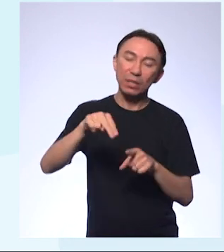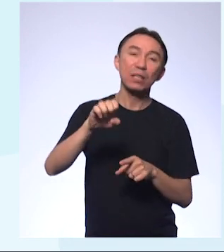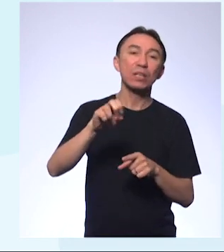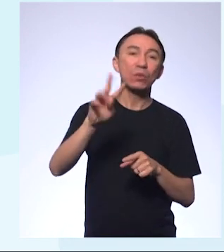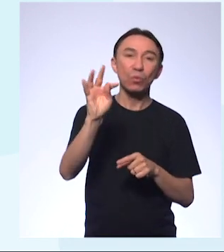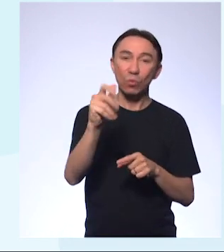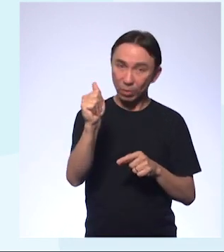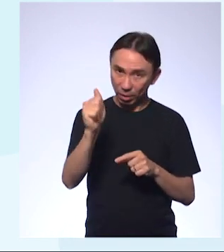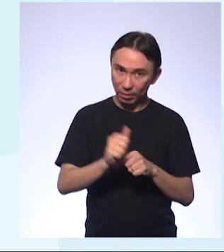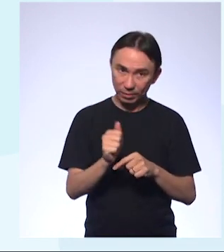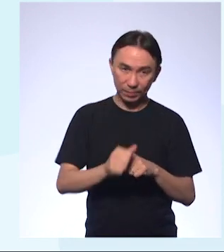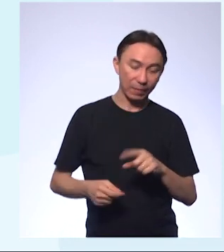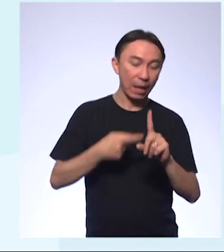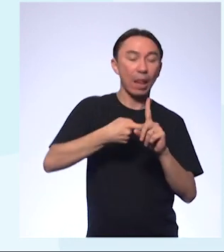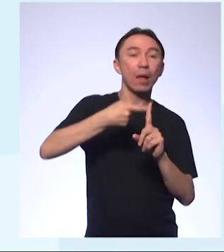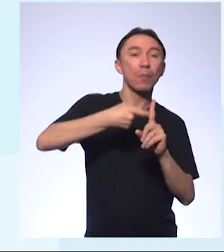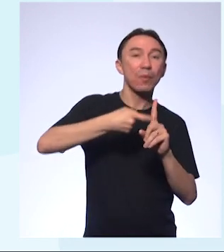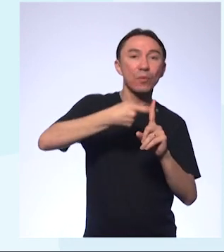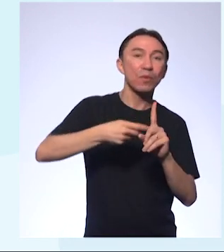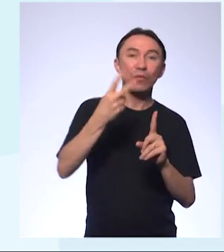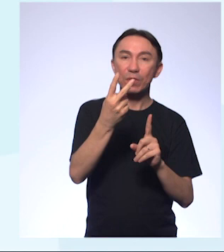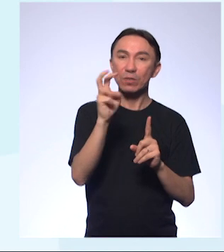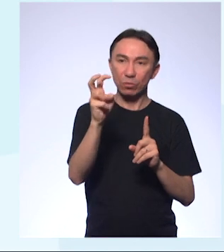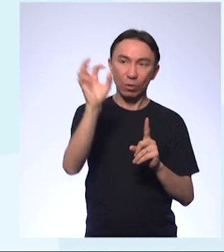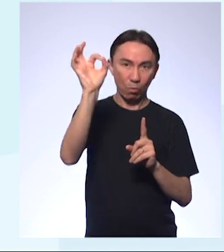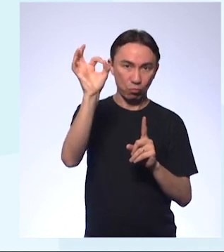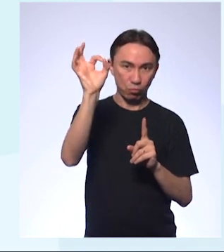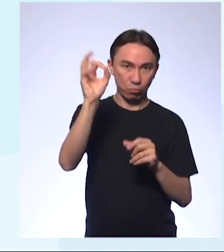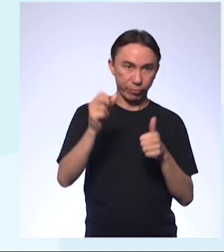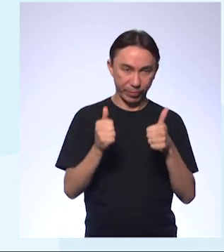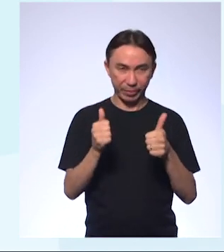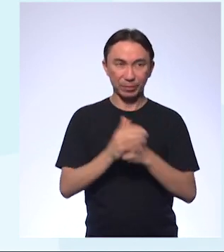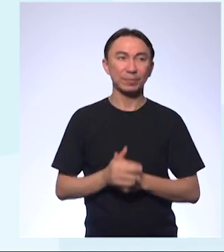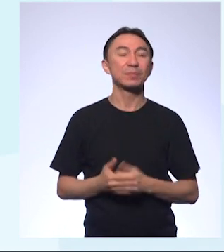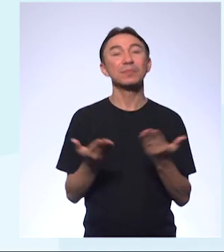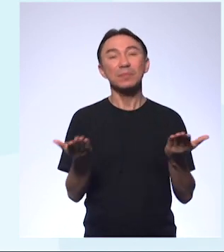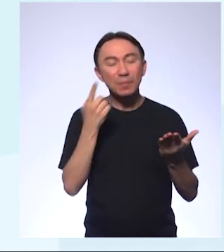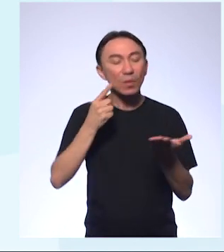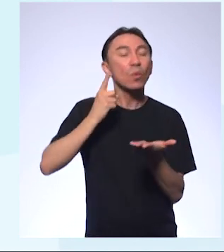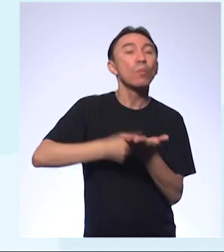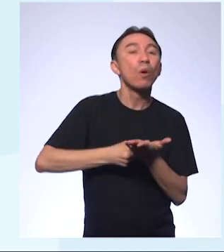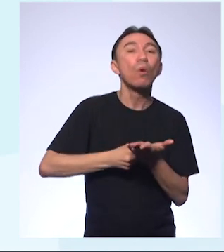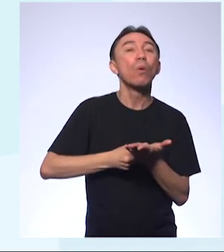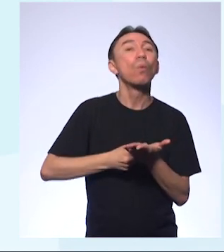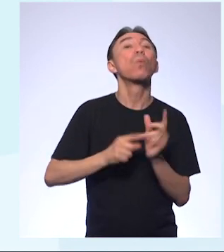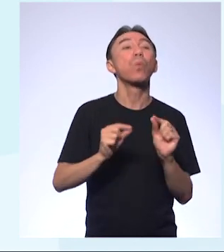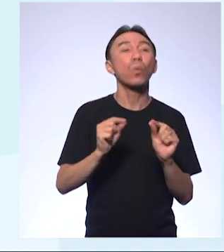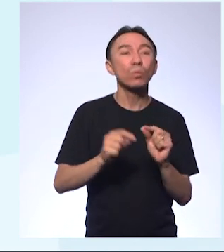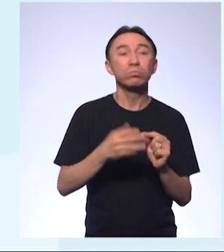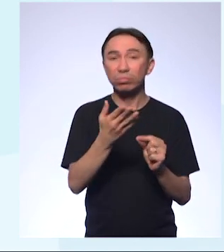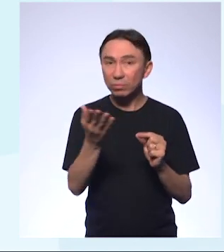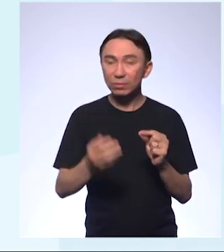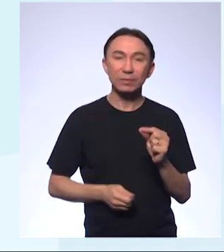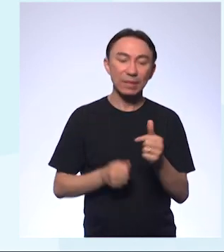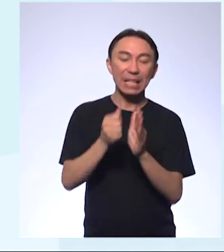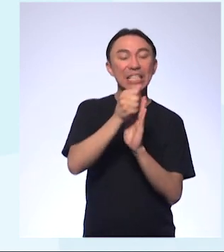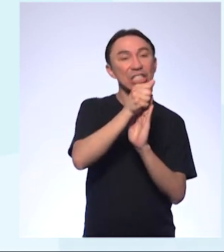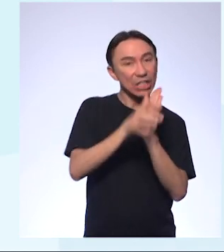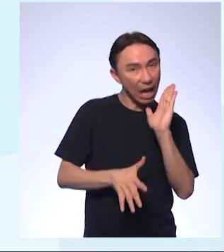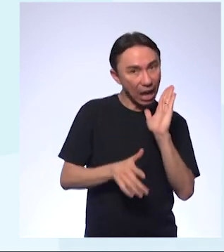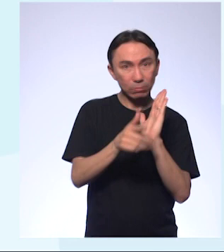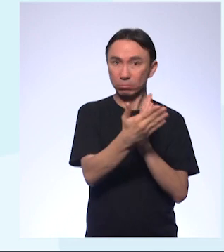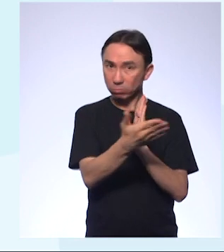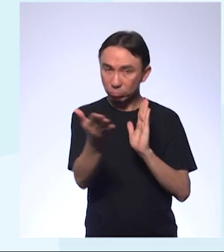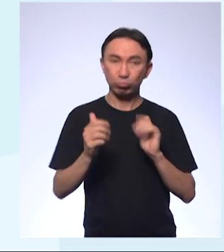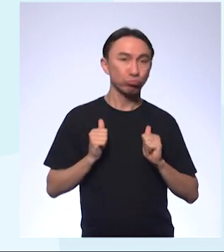Os combinados para essa aula, então, que vocês realizem as atividades propostas, participem, façam as interações no